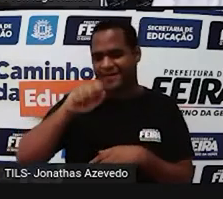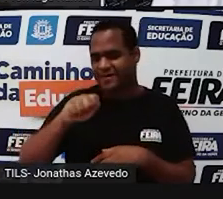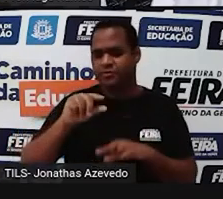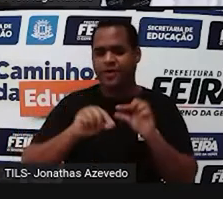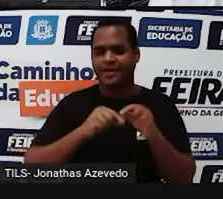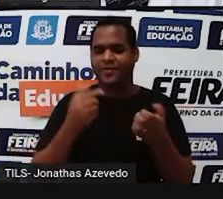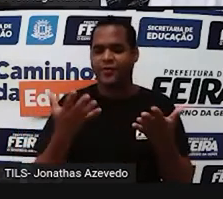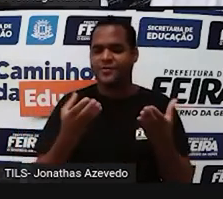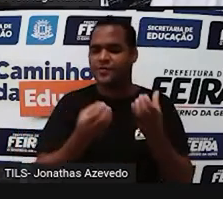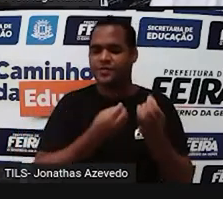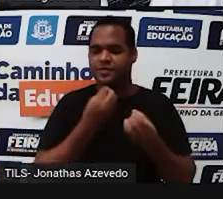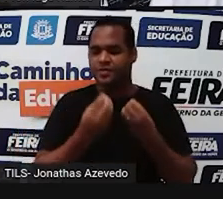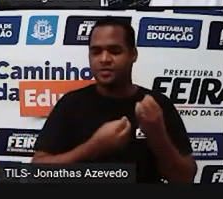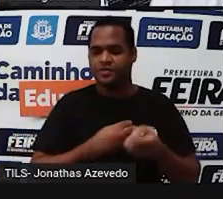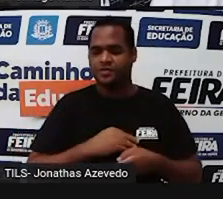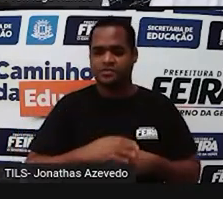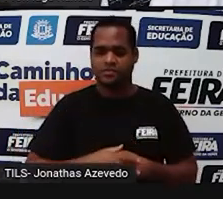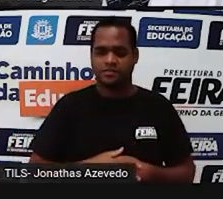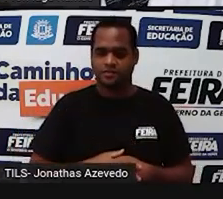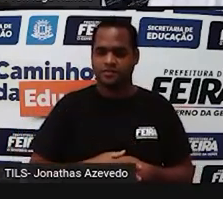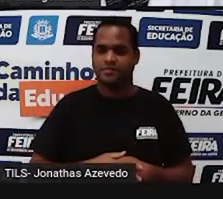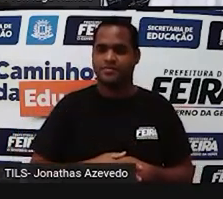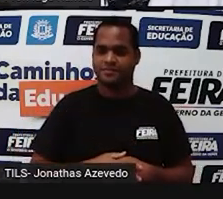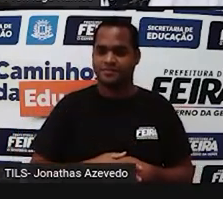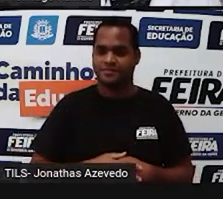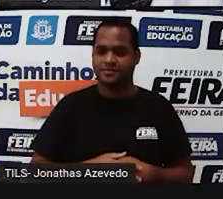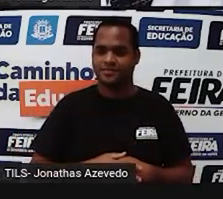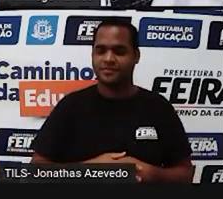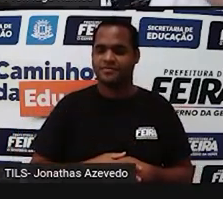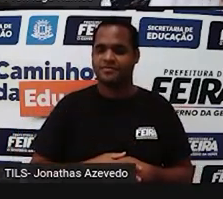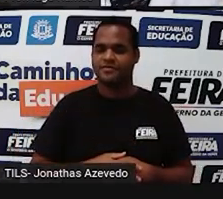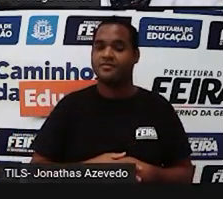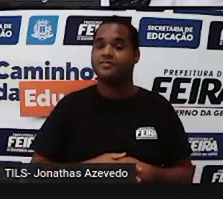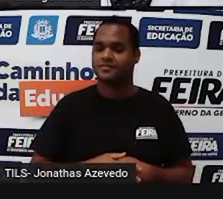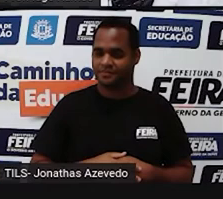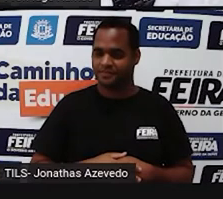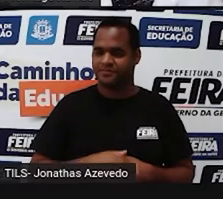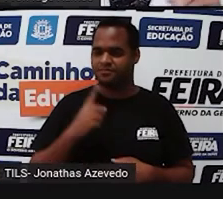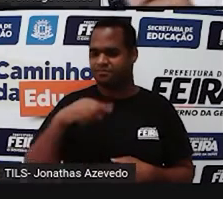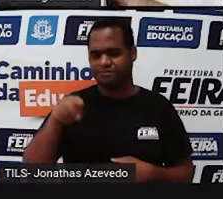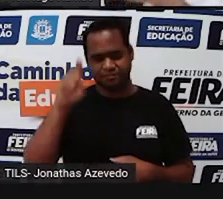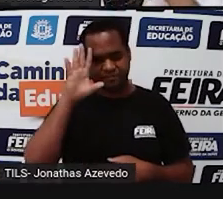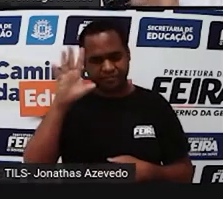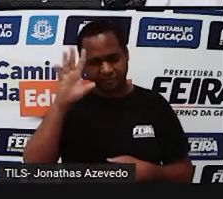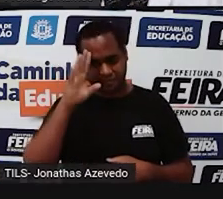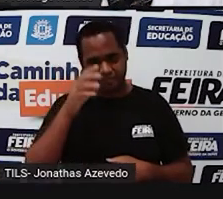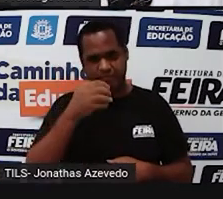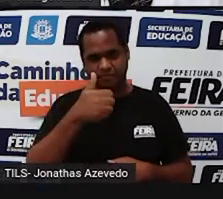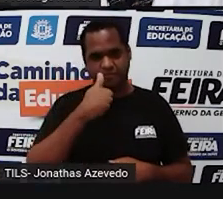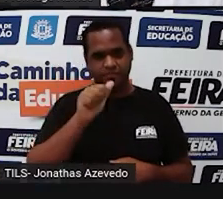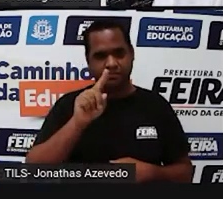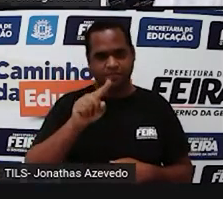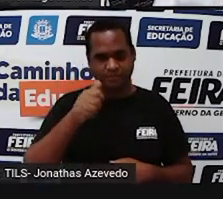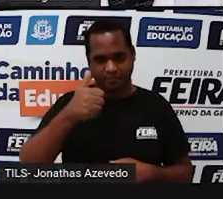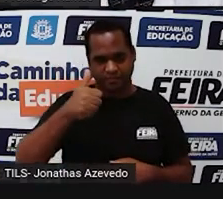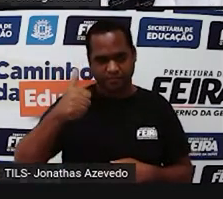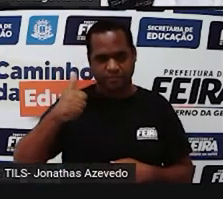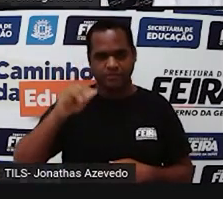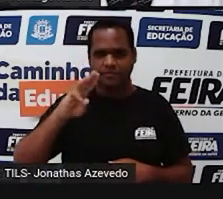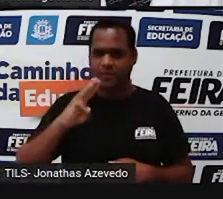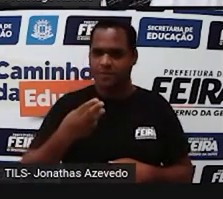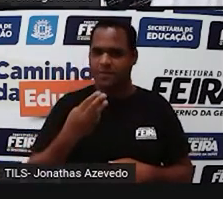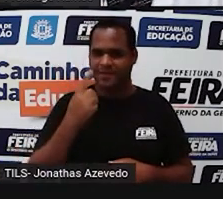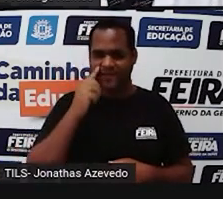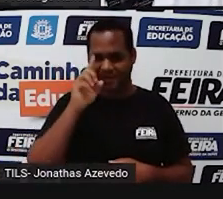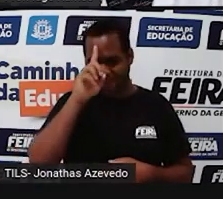né? Bom, mas aí tem um detalhe, né? A gente fica pensando assim, 1.111 milhões, como tá grifado